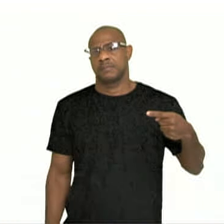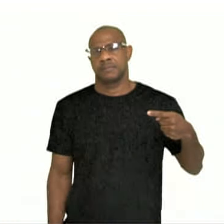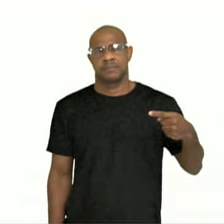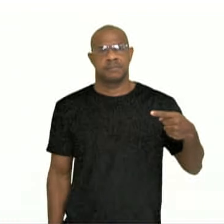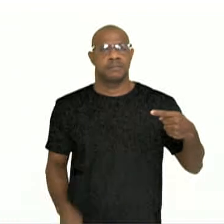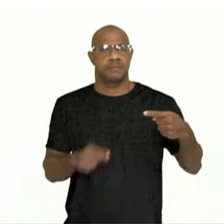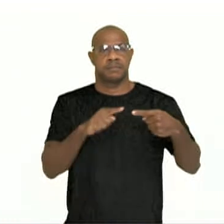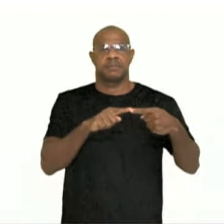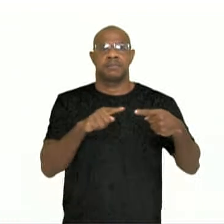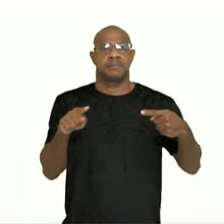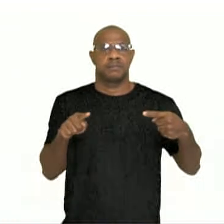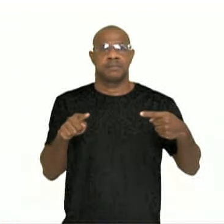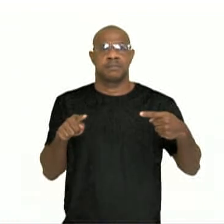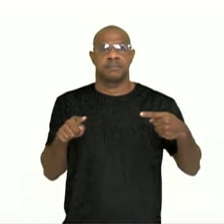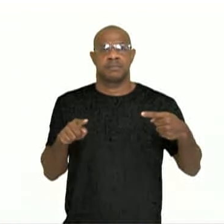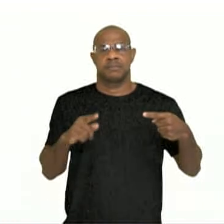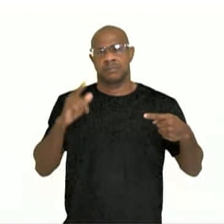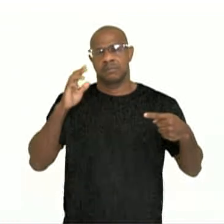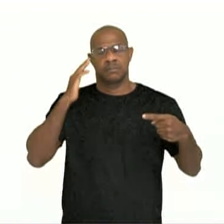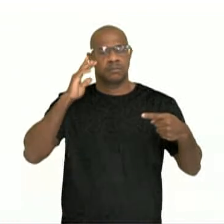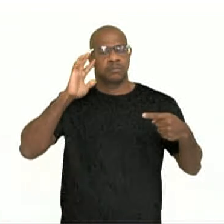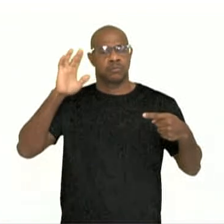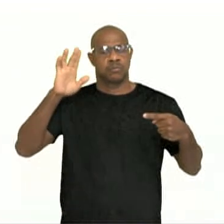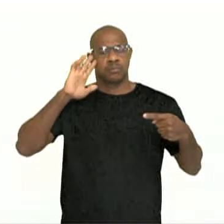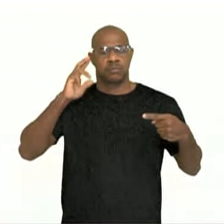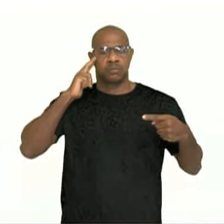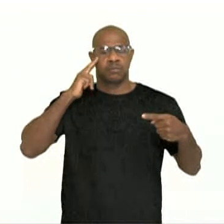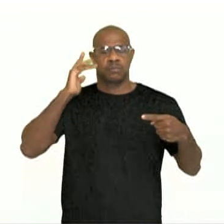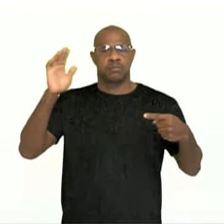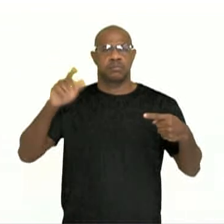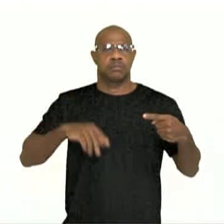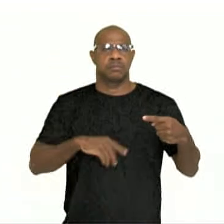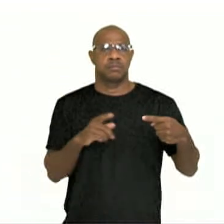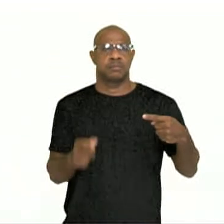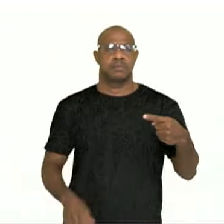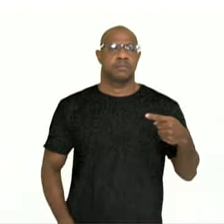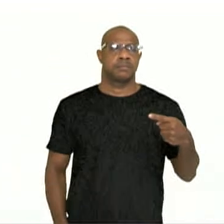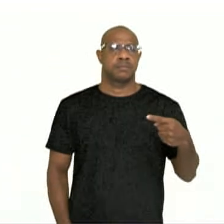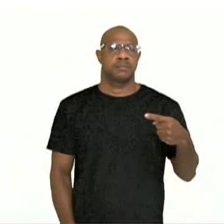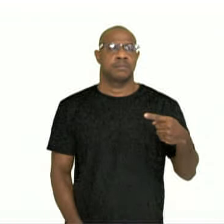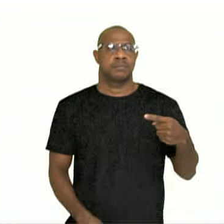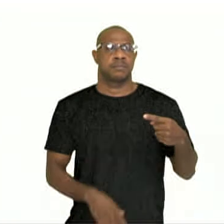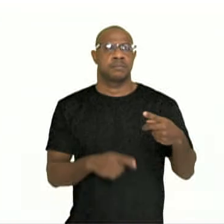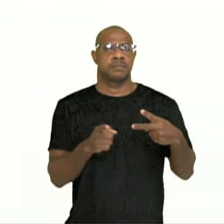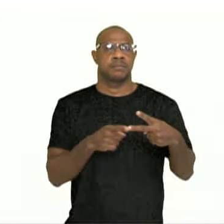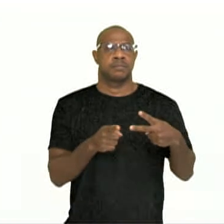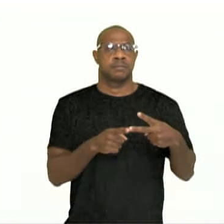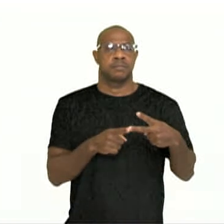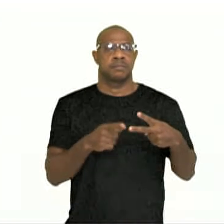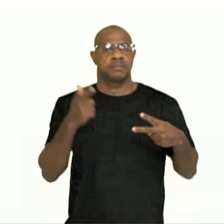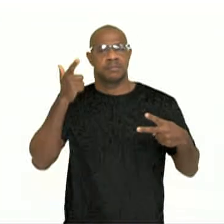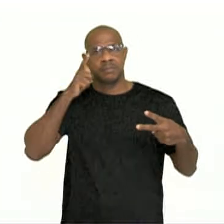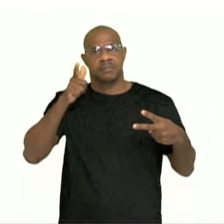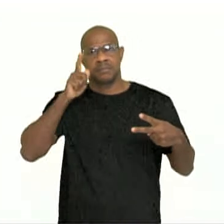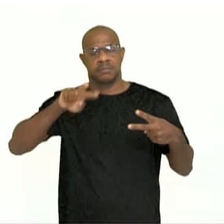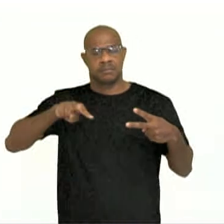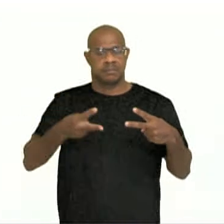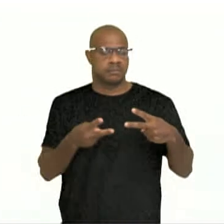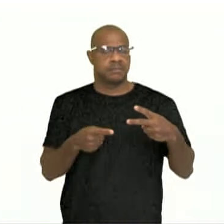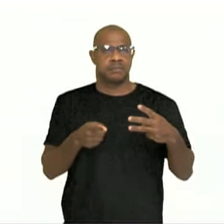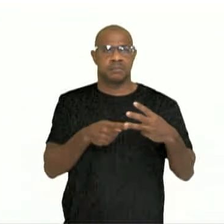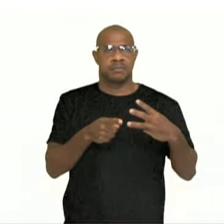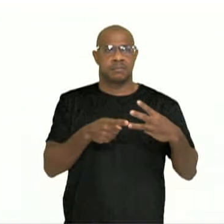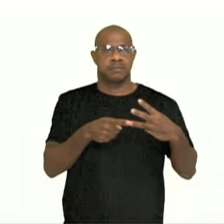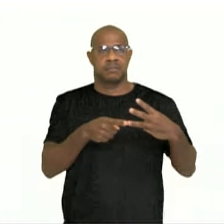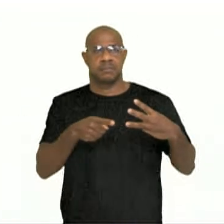Ser um idealista, sonhador. Dar gato por hielo significa engaçar. Estar de um humor